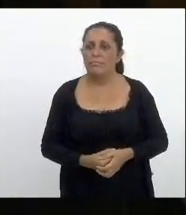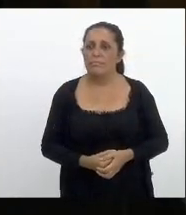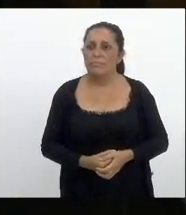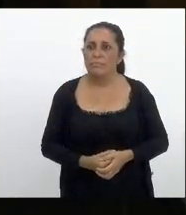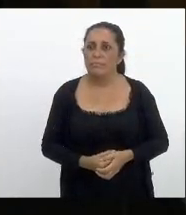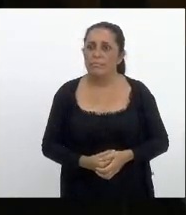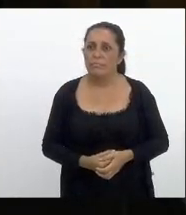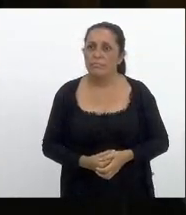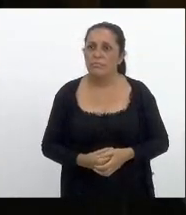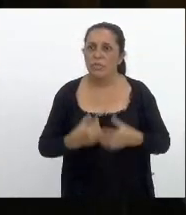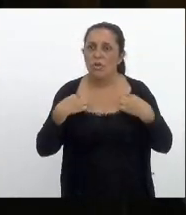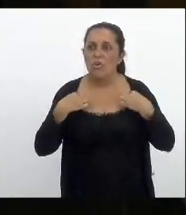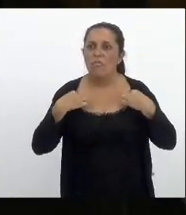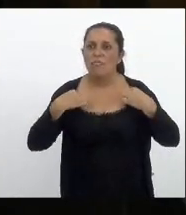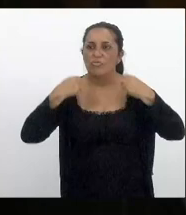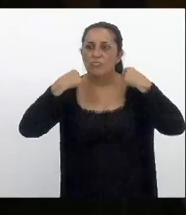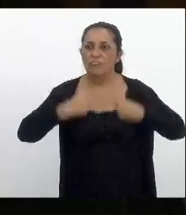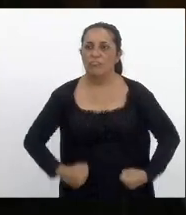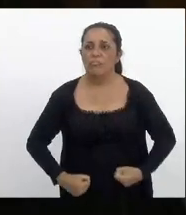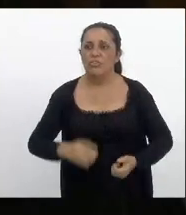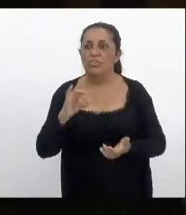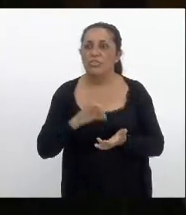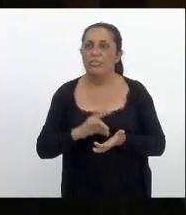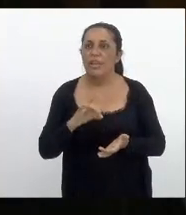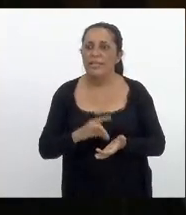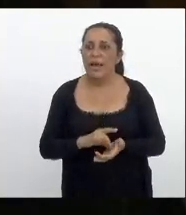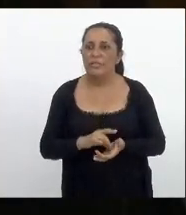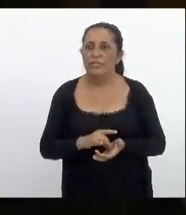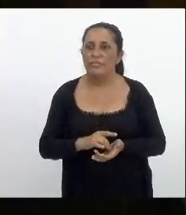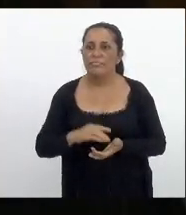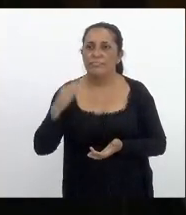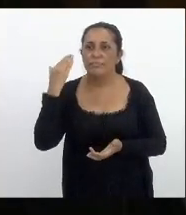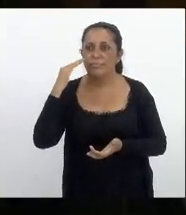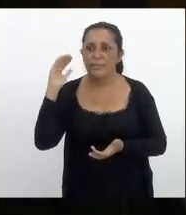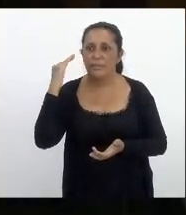e eu visto de verdade é entender